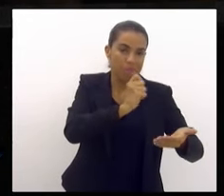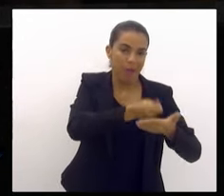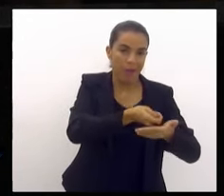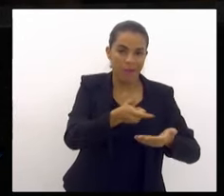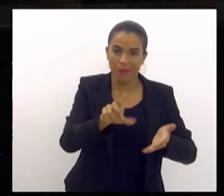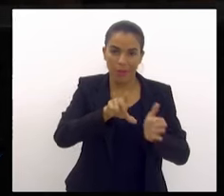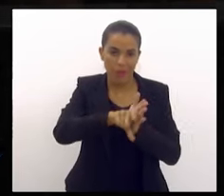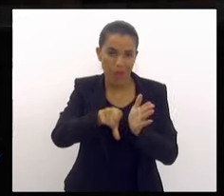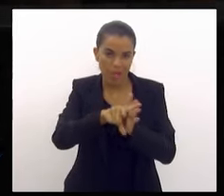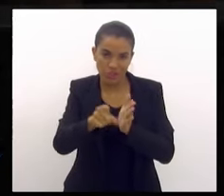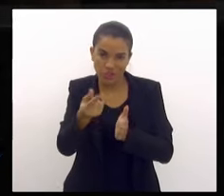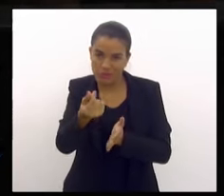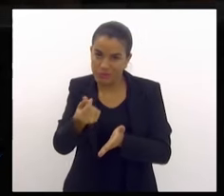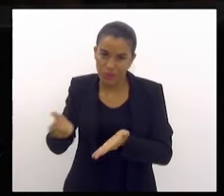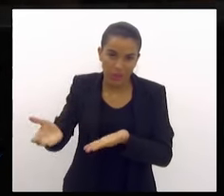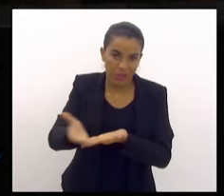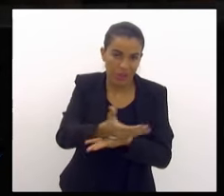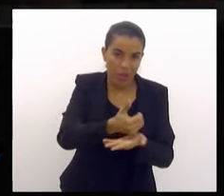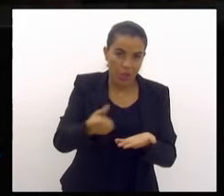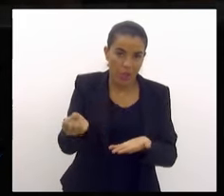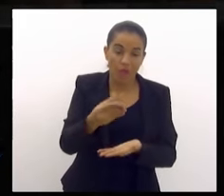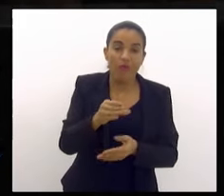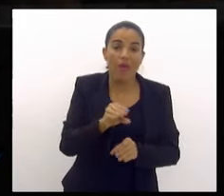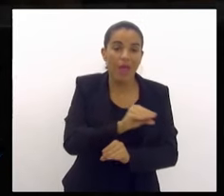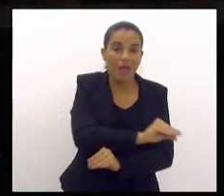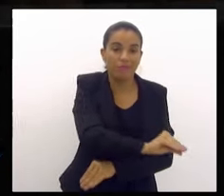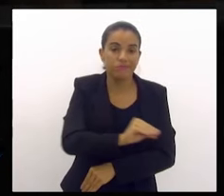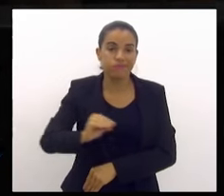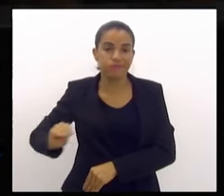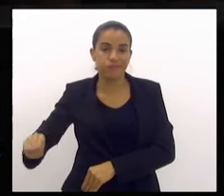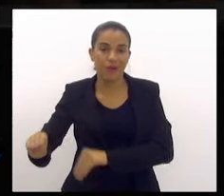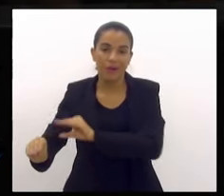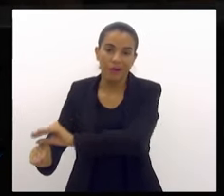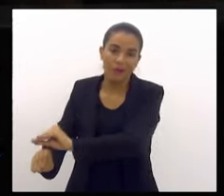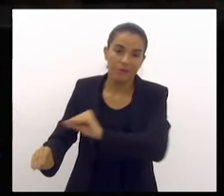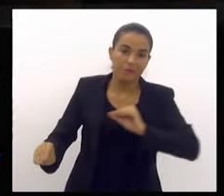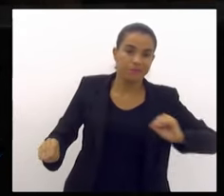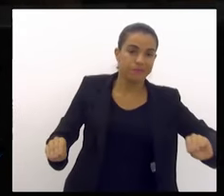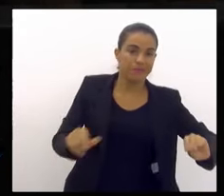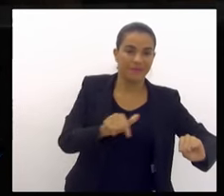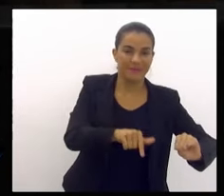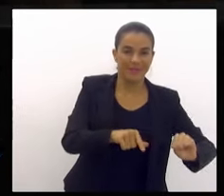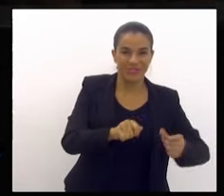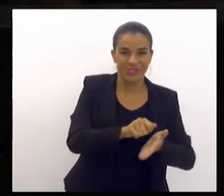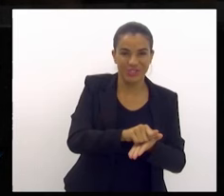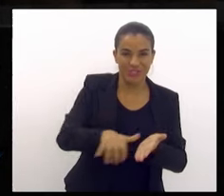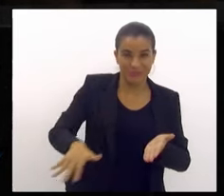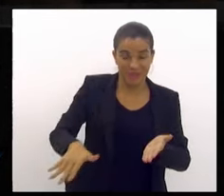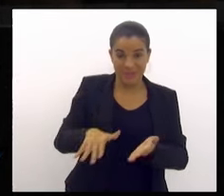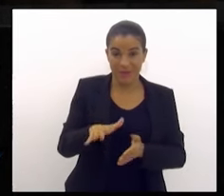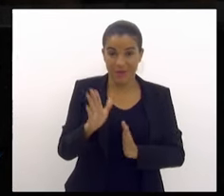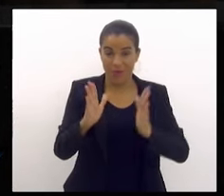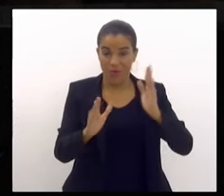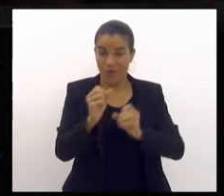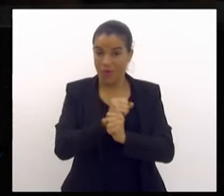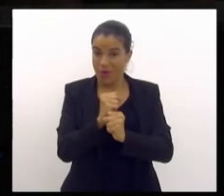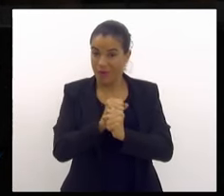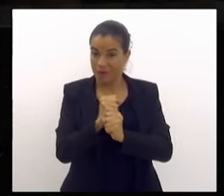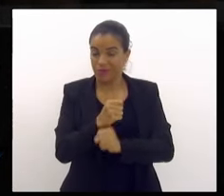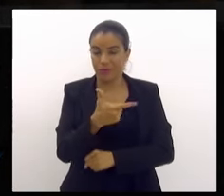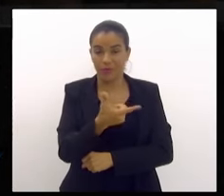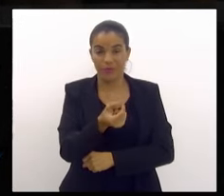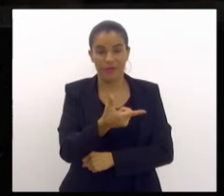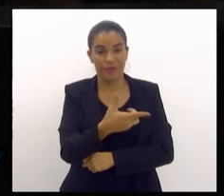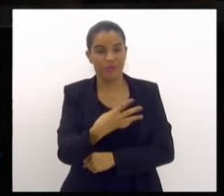tributo, não é dinheiro novo, é remanejamento de despesa. O ano 2024, a previsão